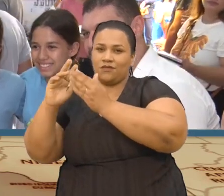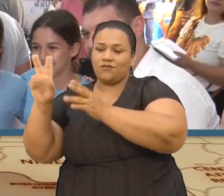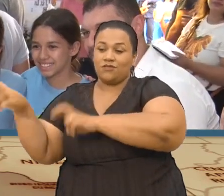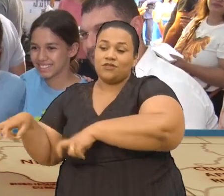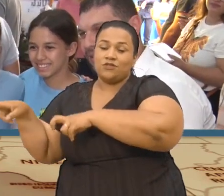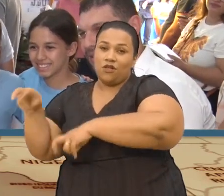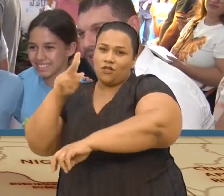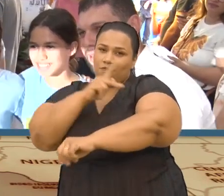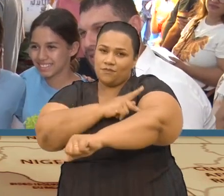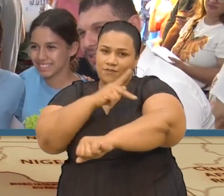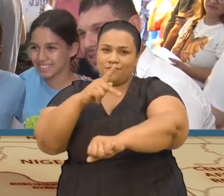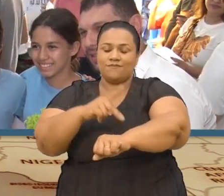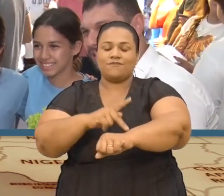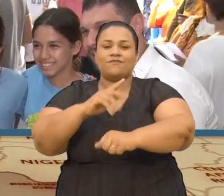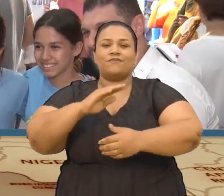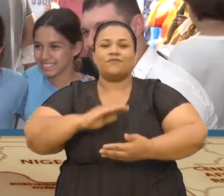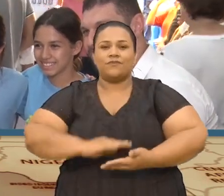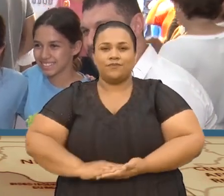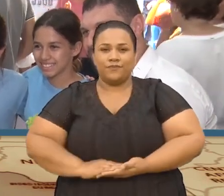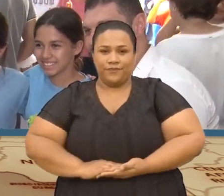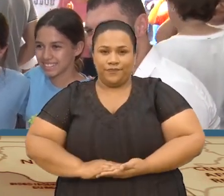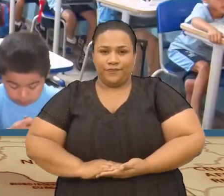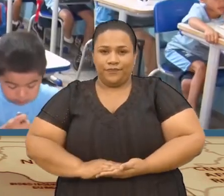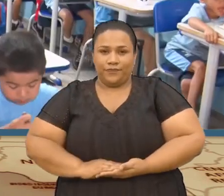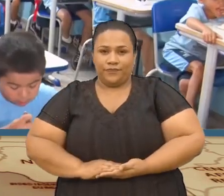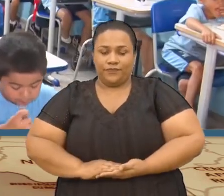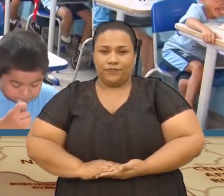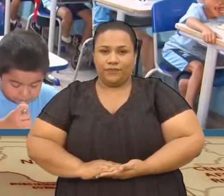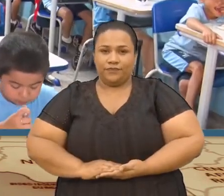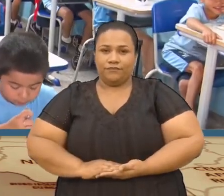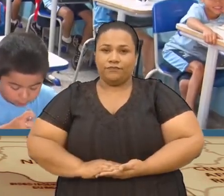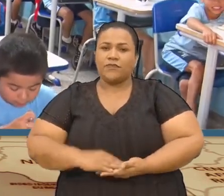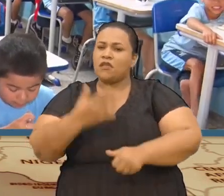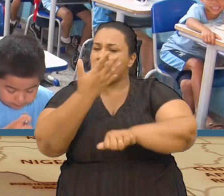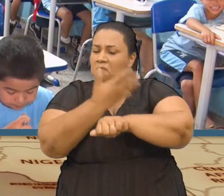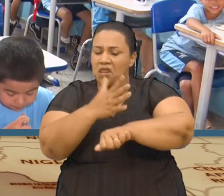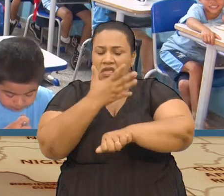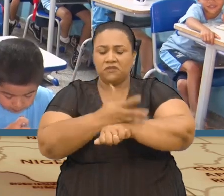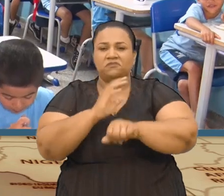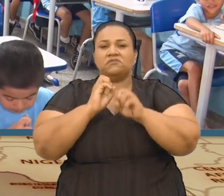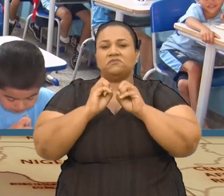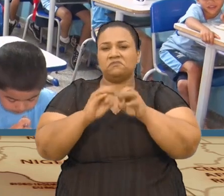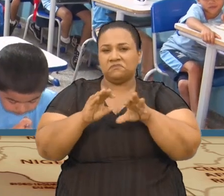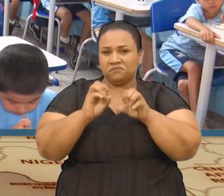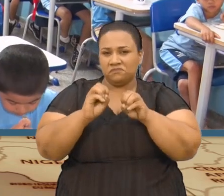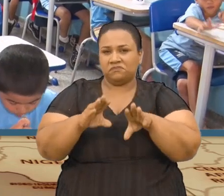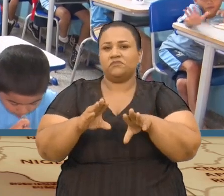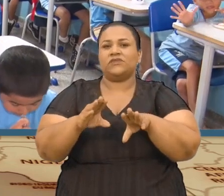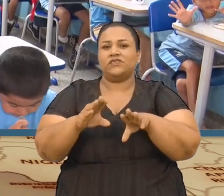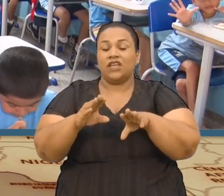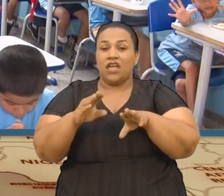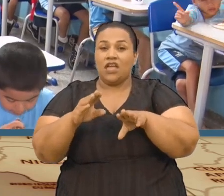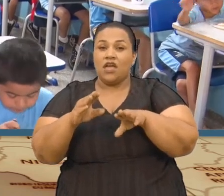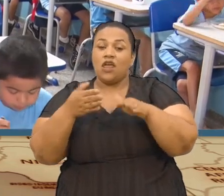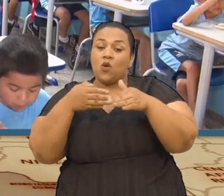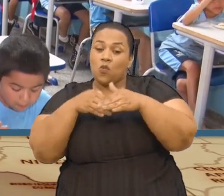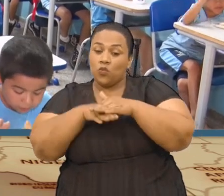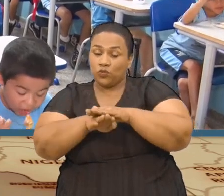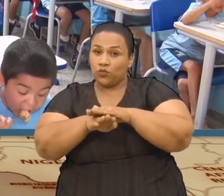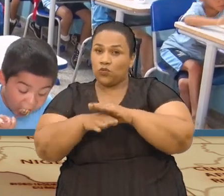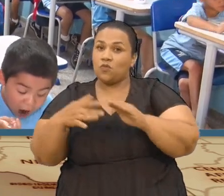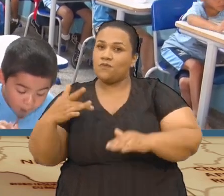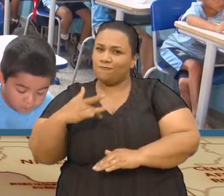Que acontece Na unidade Rural Práticas Educacionais Para hábitos Saudáveis